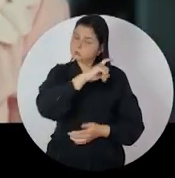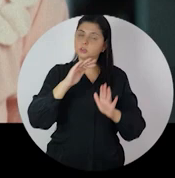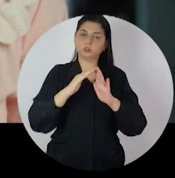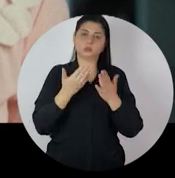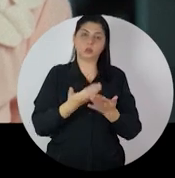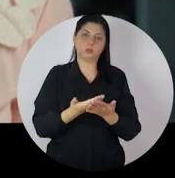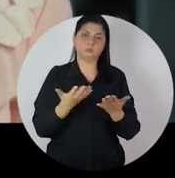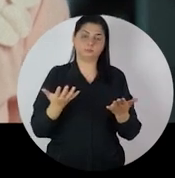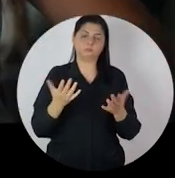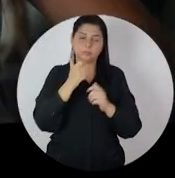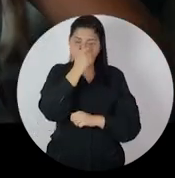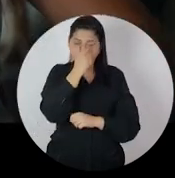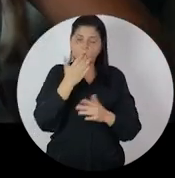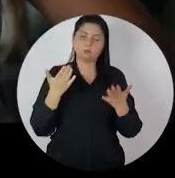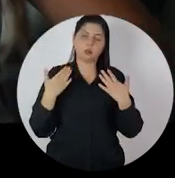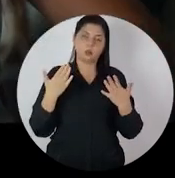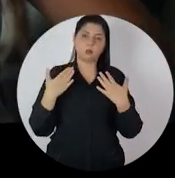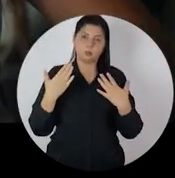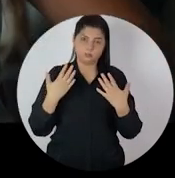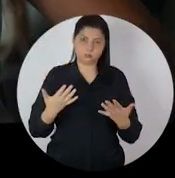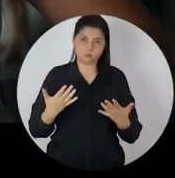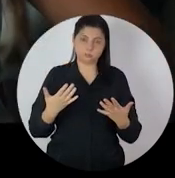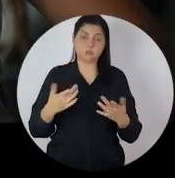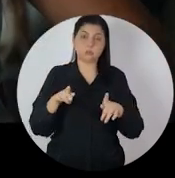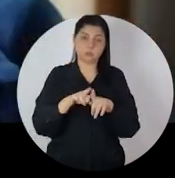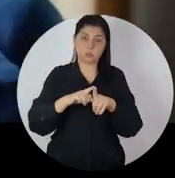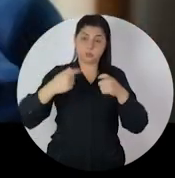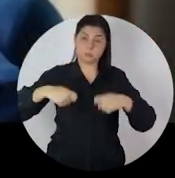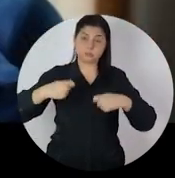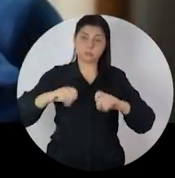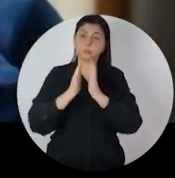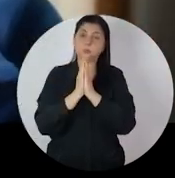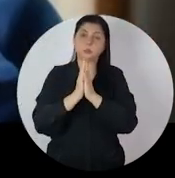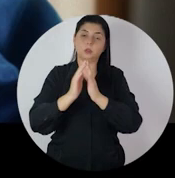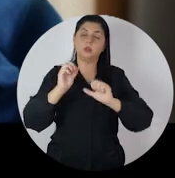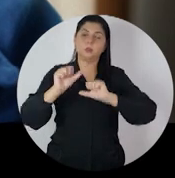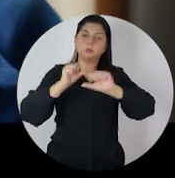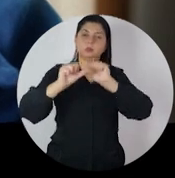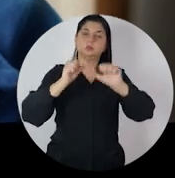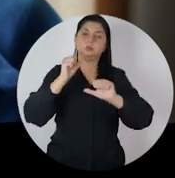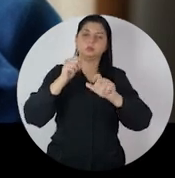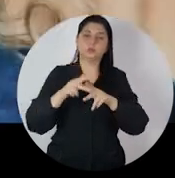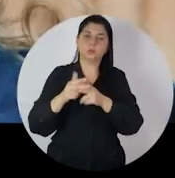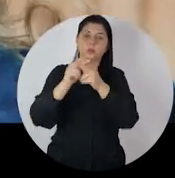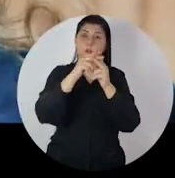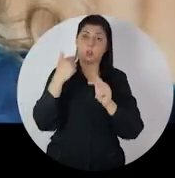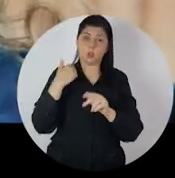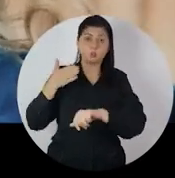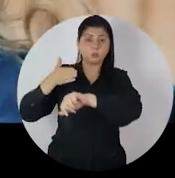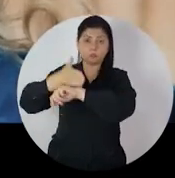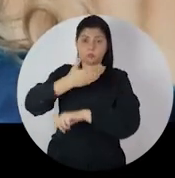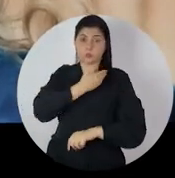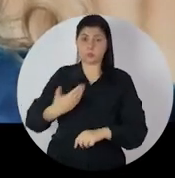muito difícil a escola, né? Agora era bem apertado. Calor. Era uma escola que necessitava, gritava por reforma. Eu fui